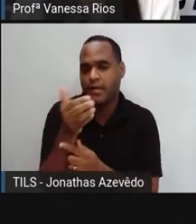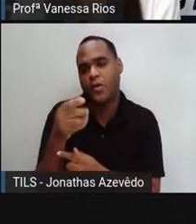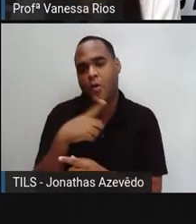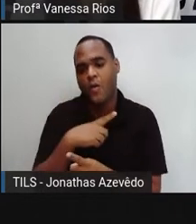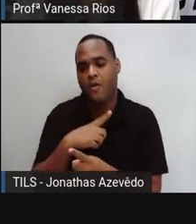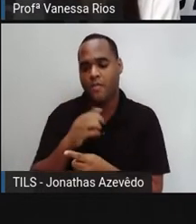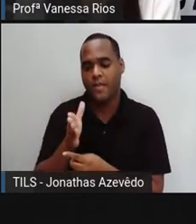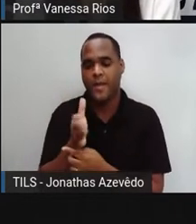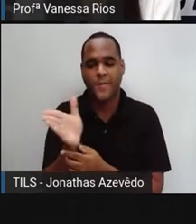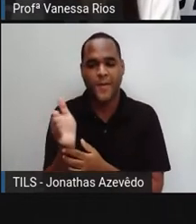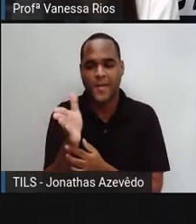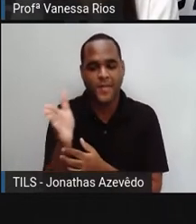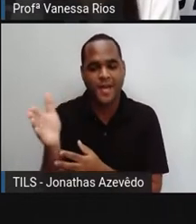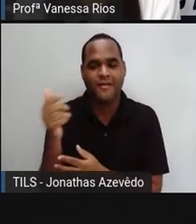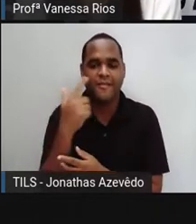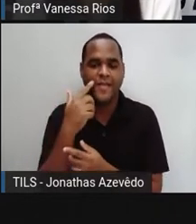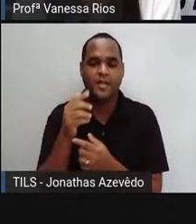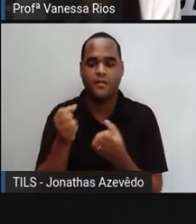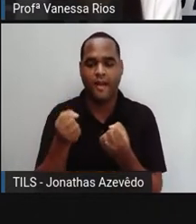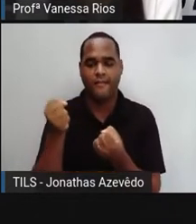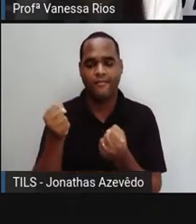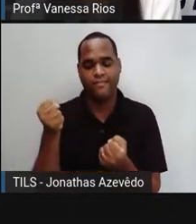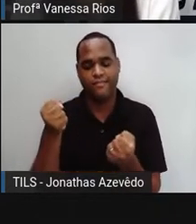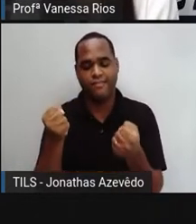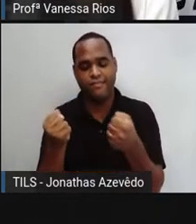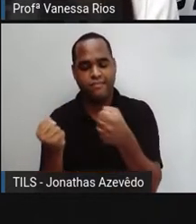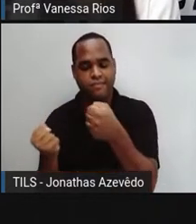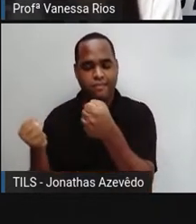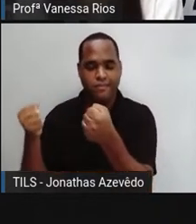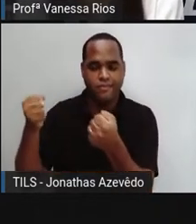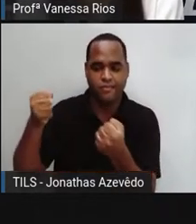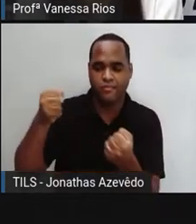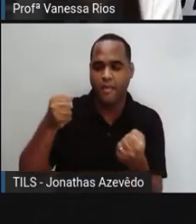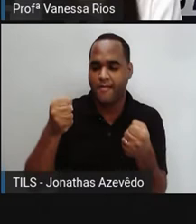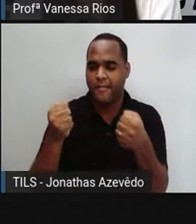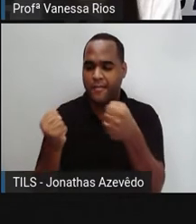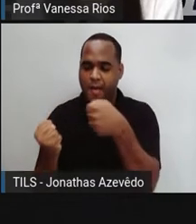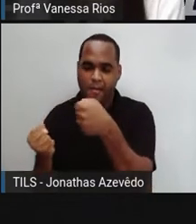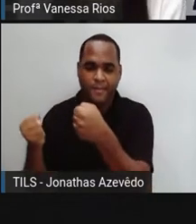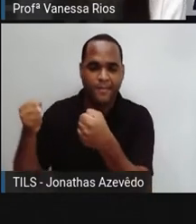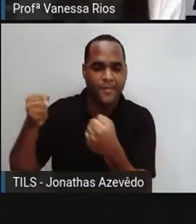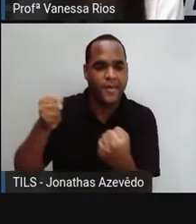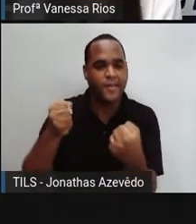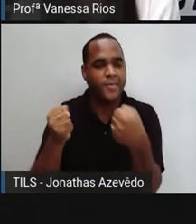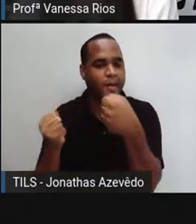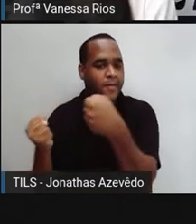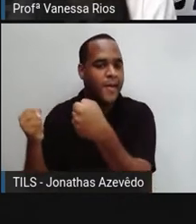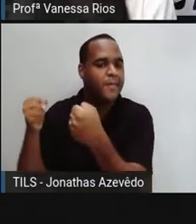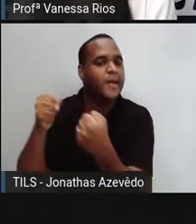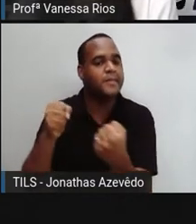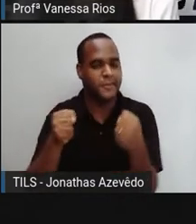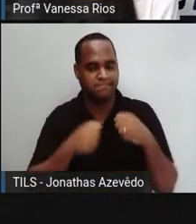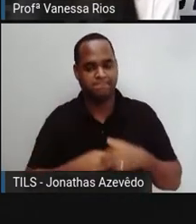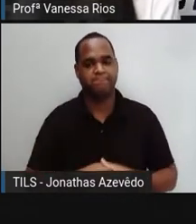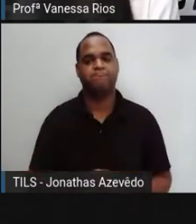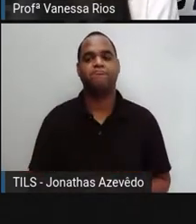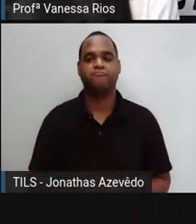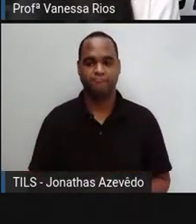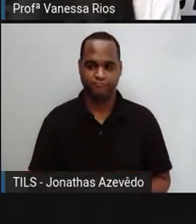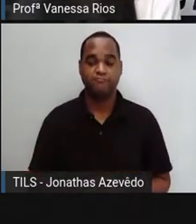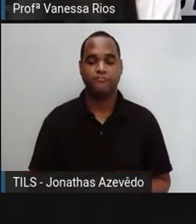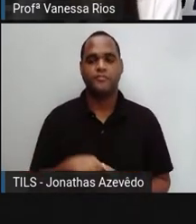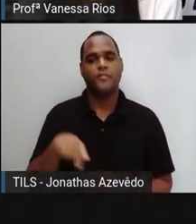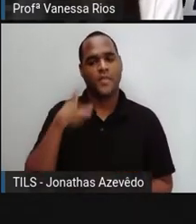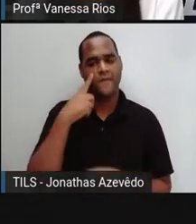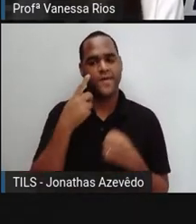uma pista sinuosa. Onde o carro vai fazer aí alguns desvios, né? Para a direita e para a esquerda. Então, a gente